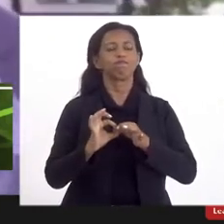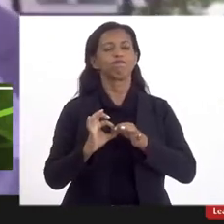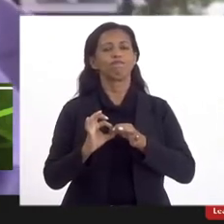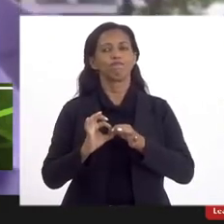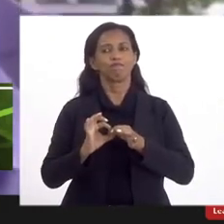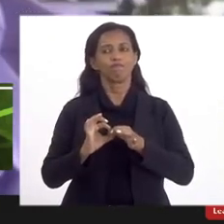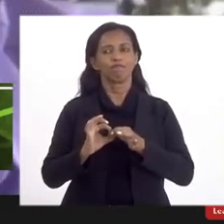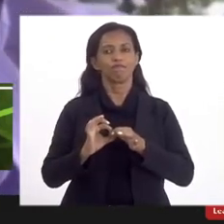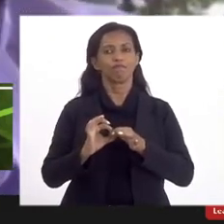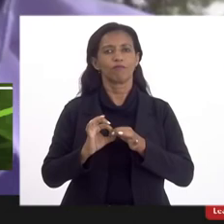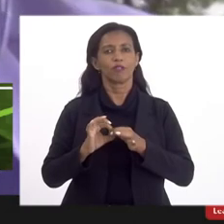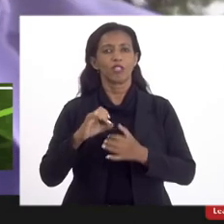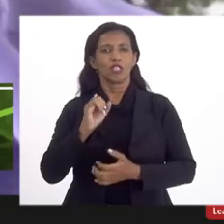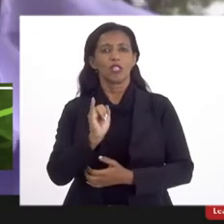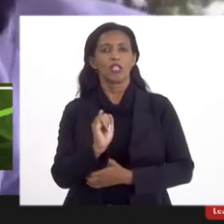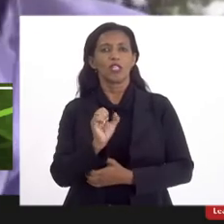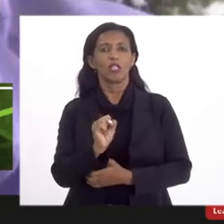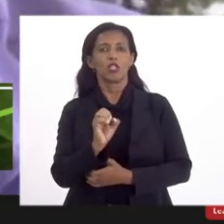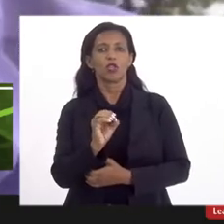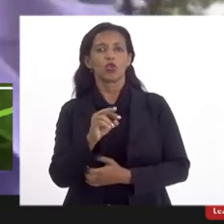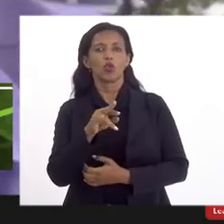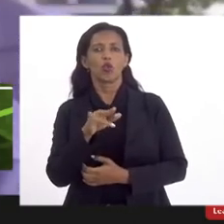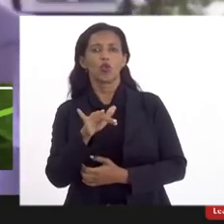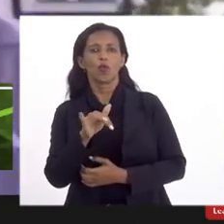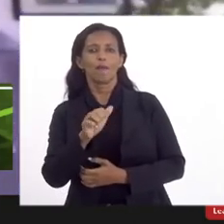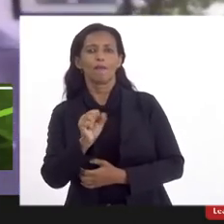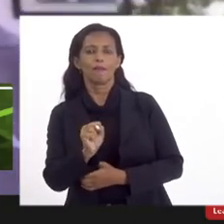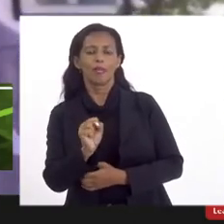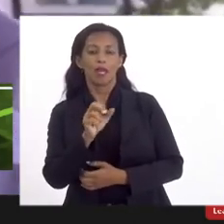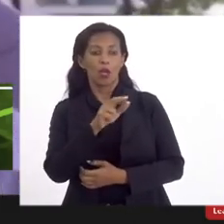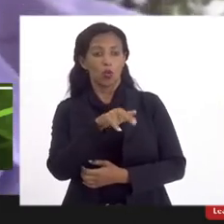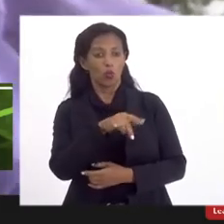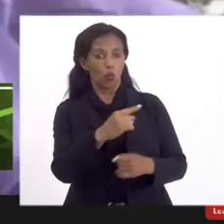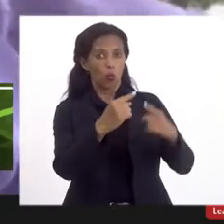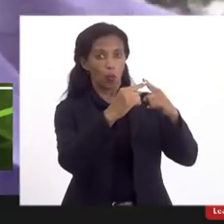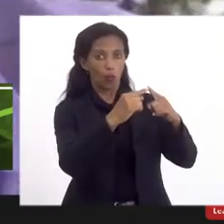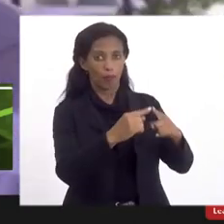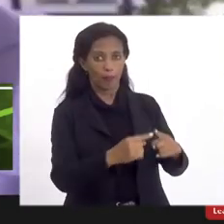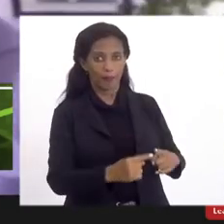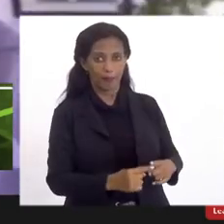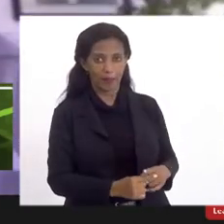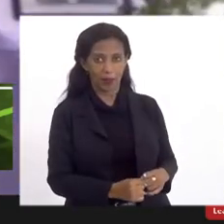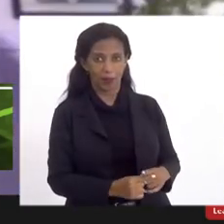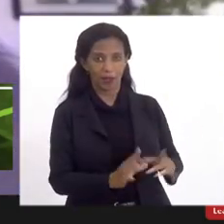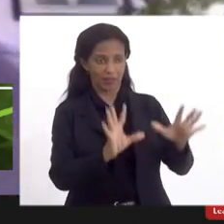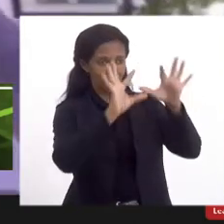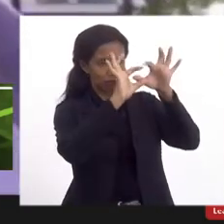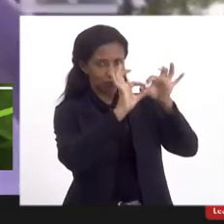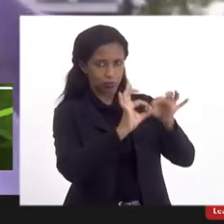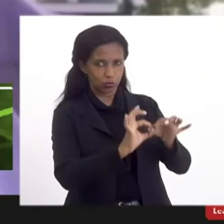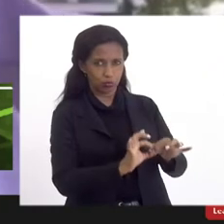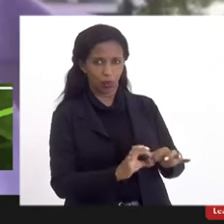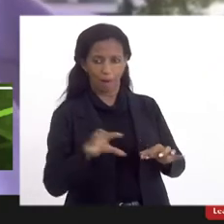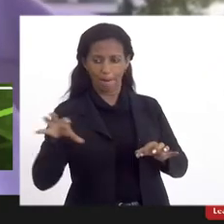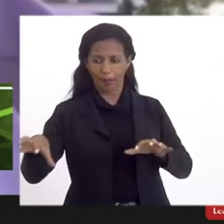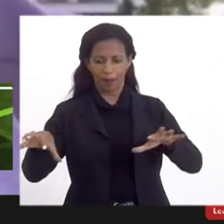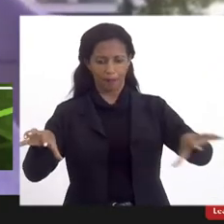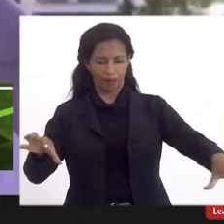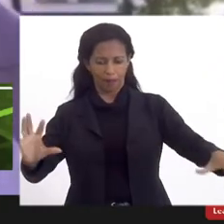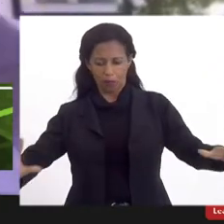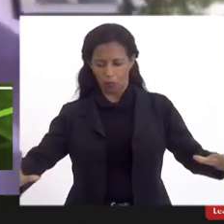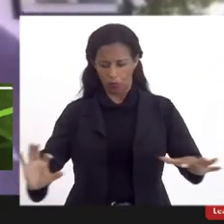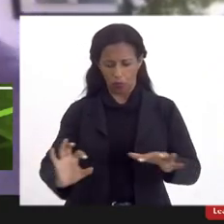meio de isonomia unidade no que se refere a combinação e a união desses dois campos de produção